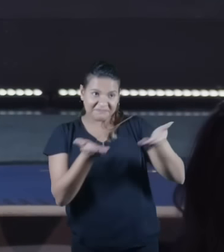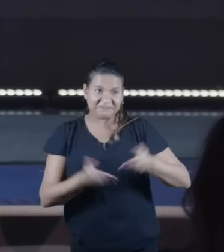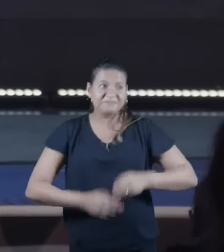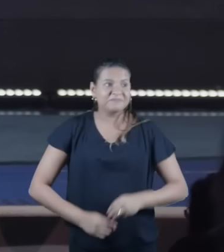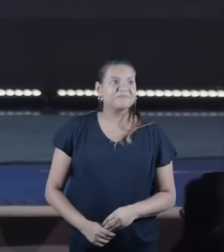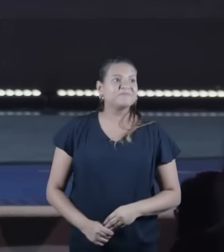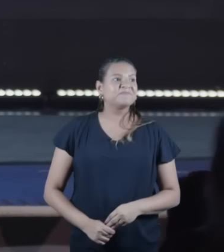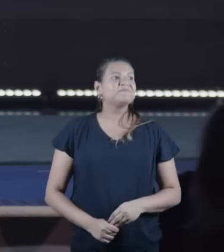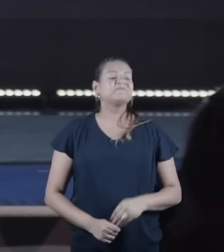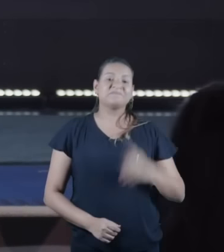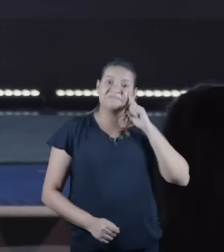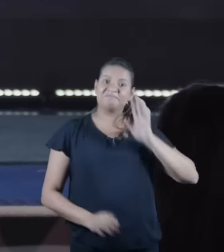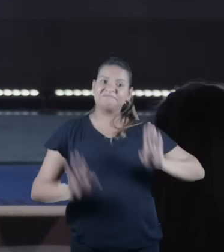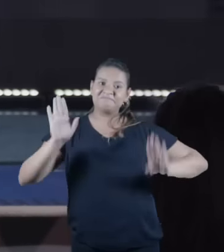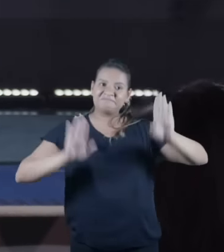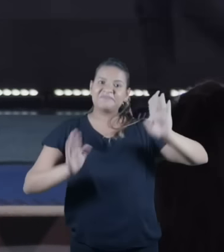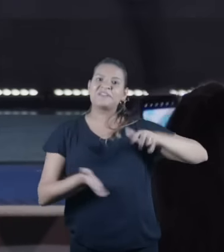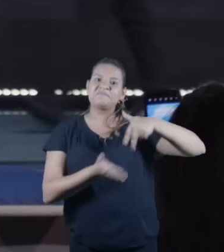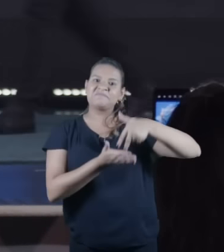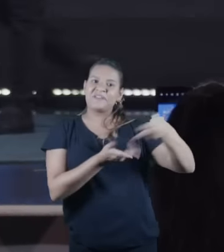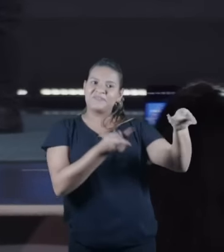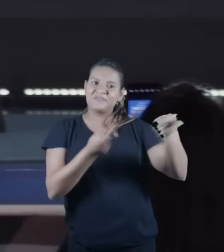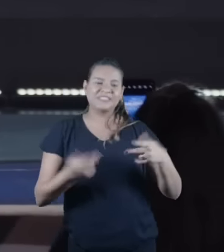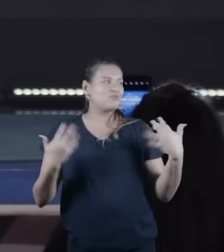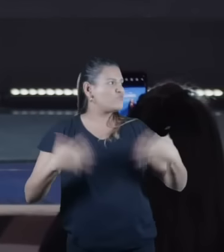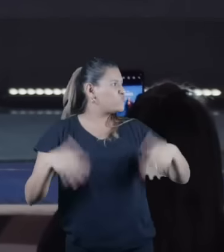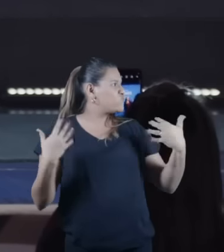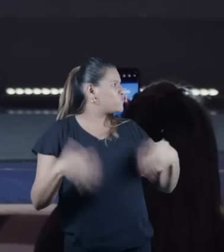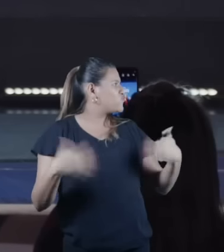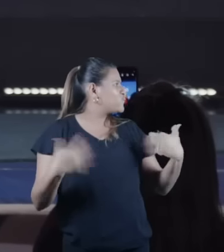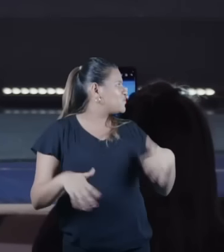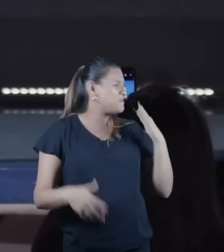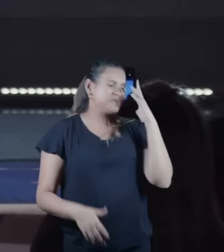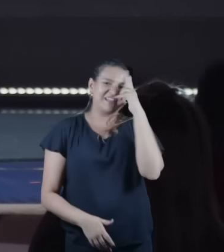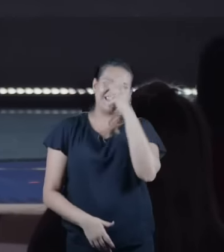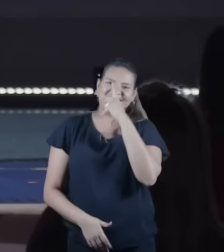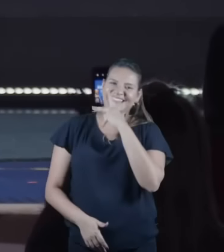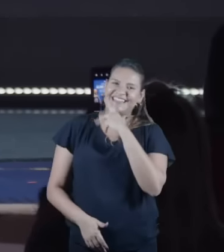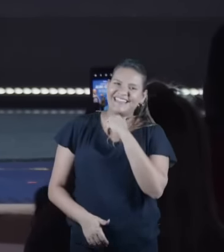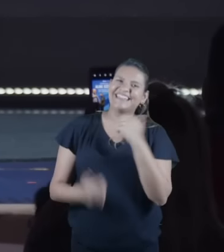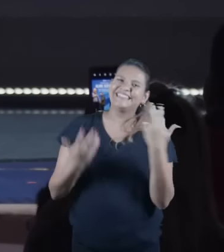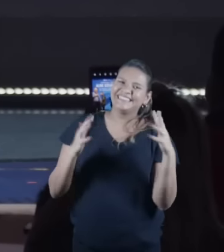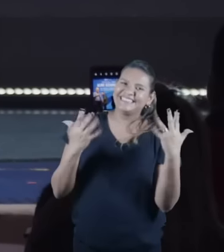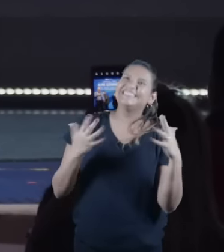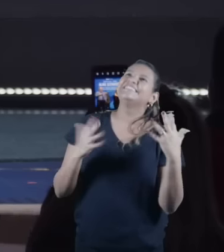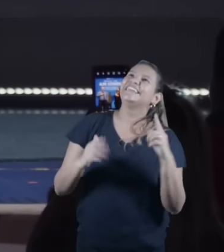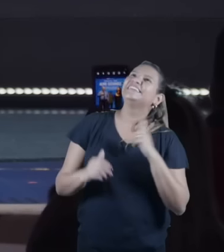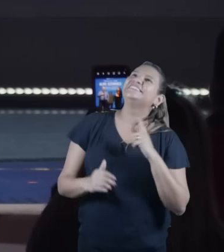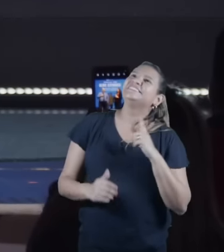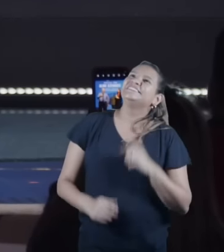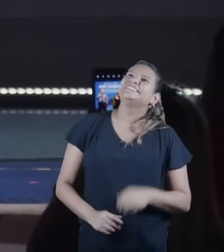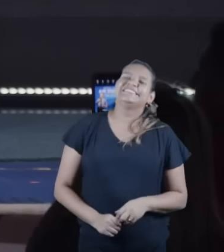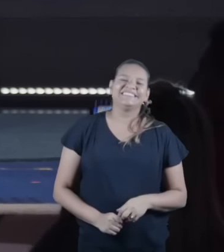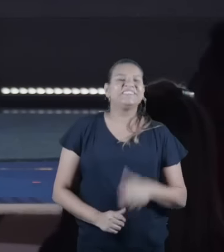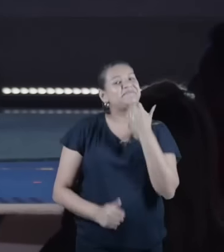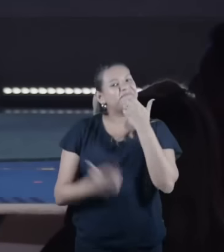Olha quanta gente bonita aí, Aline. Sejam muito bem-vindos, viu?